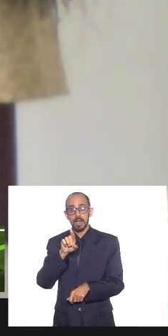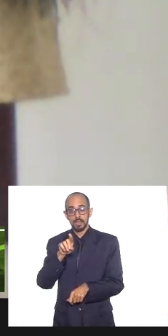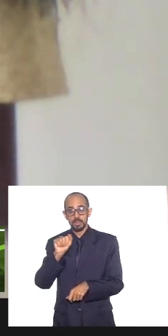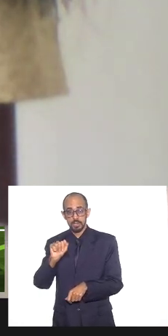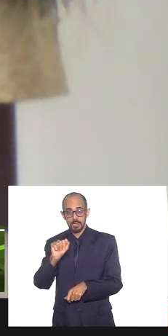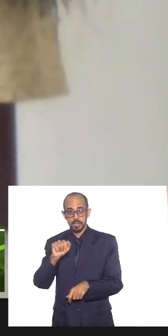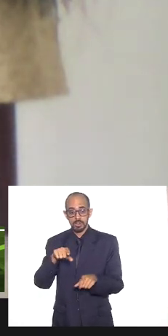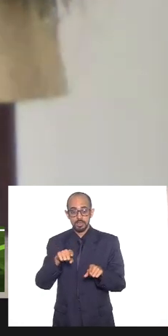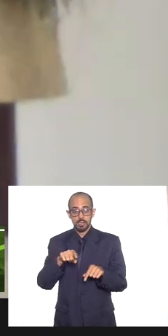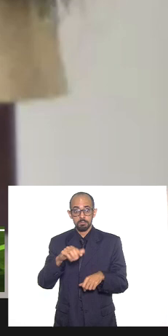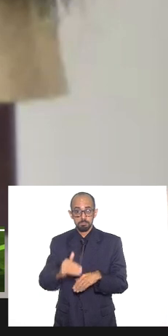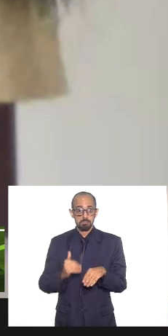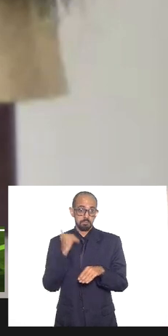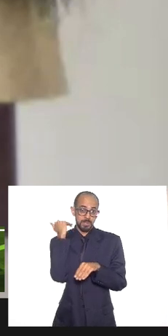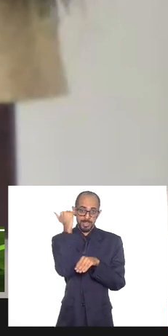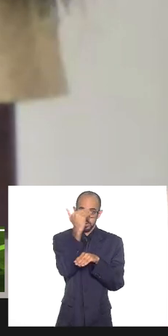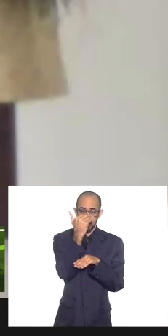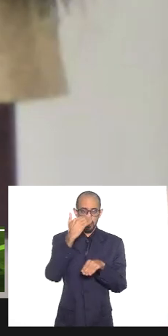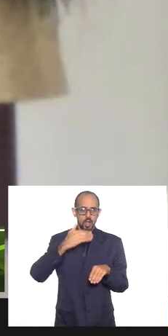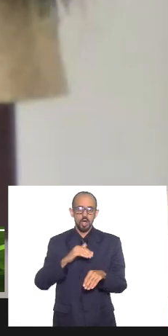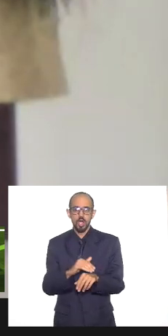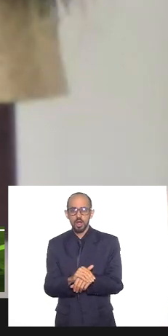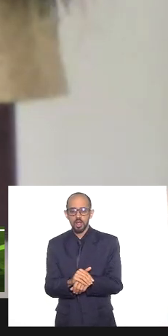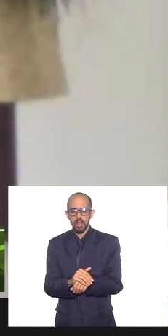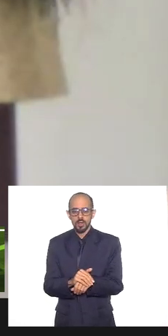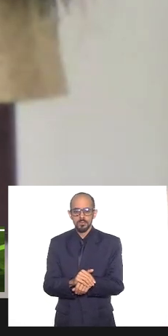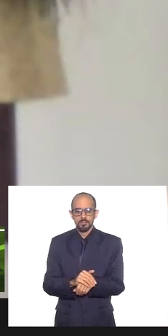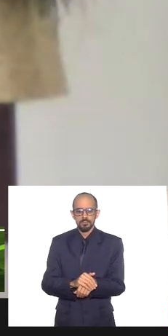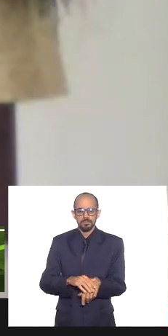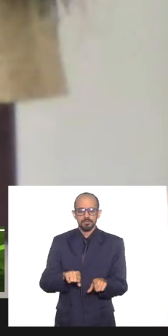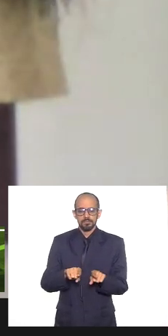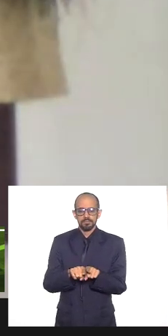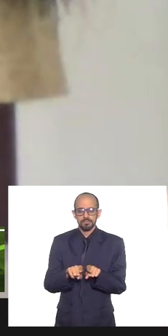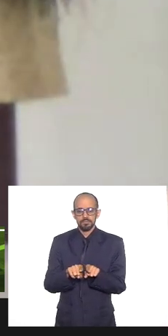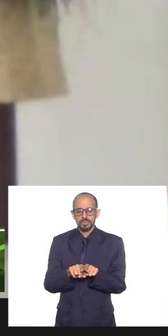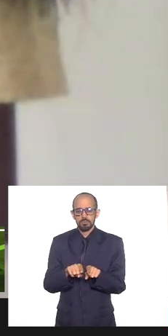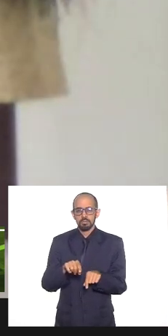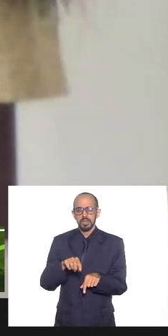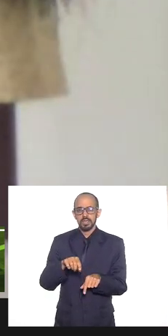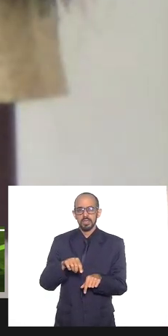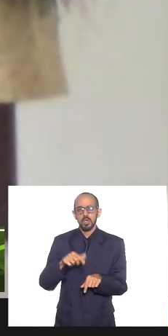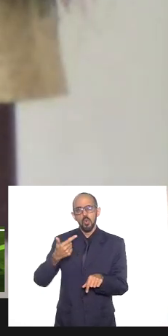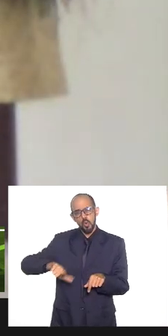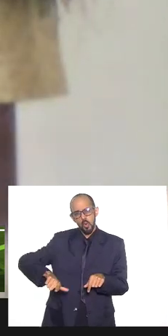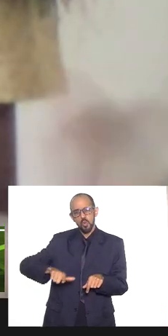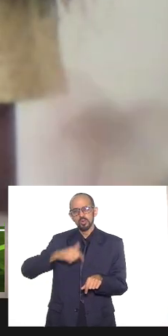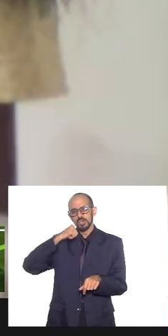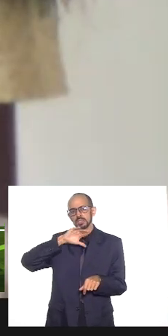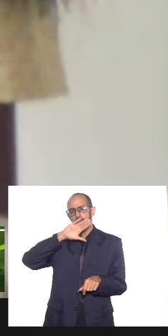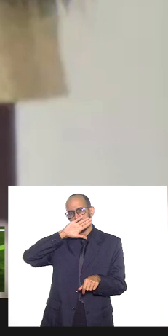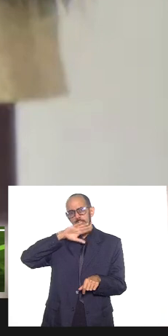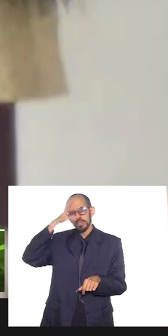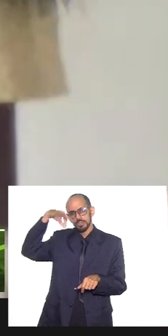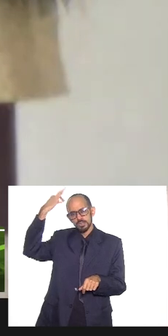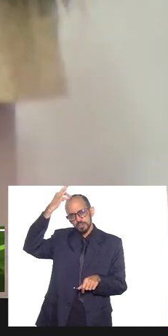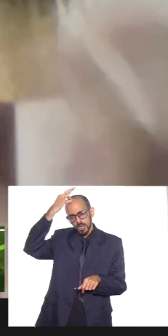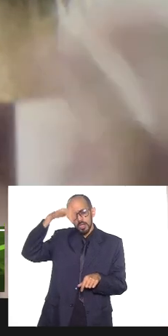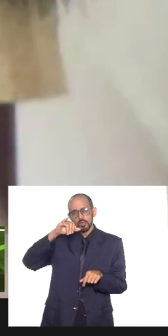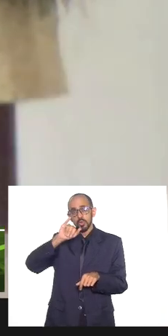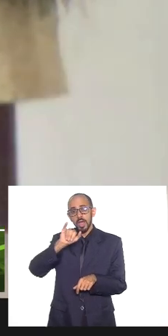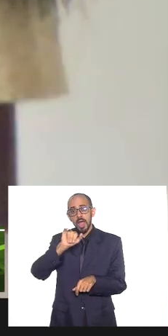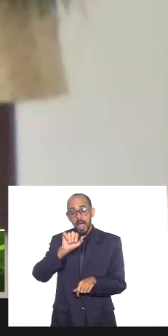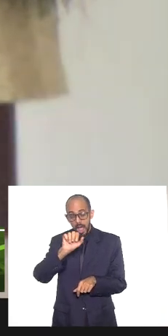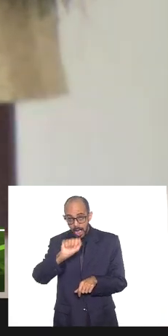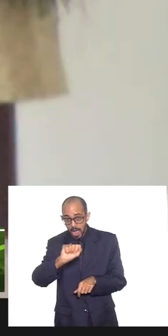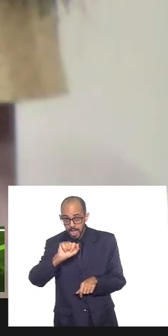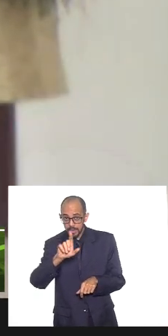maior, Iá Biata, Mãe Minazinha, Adailto Moreira Costa, que está aí